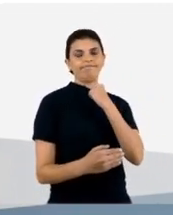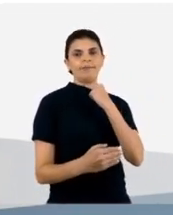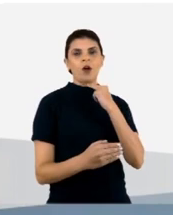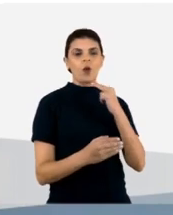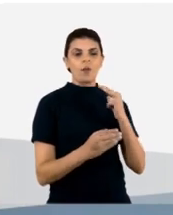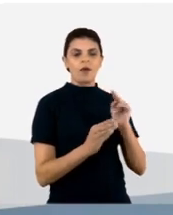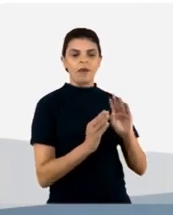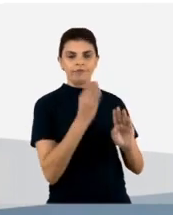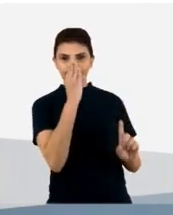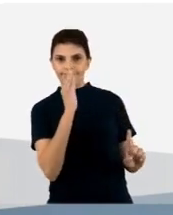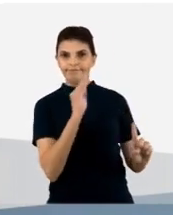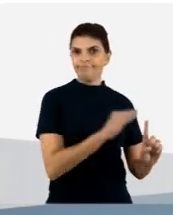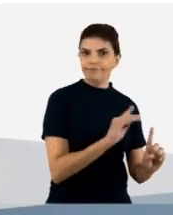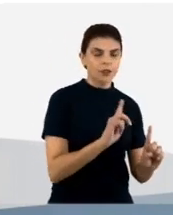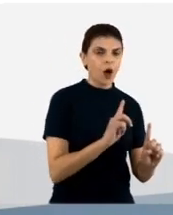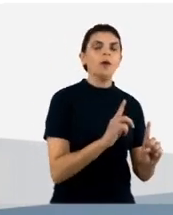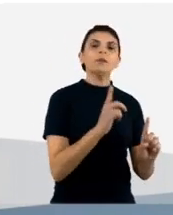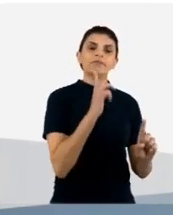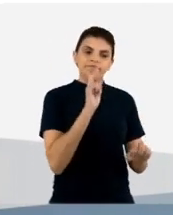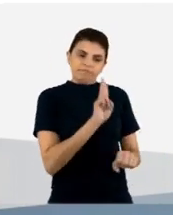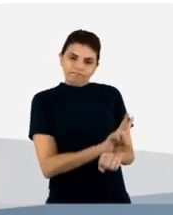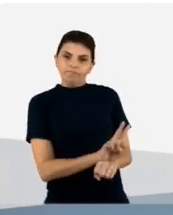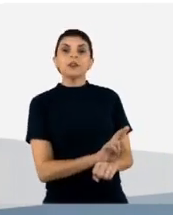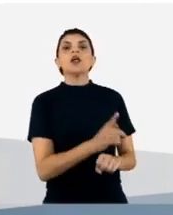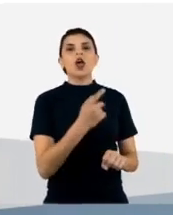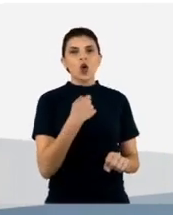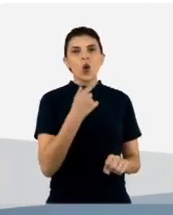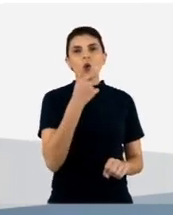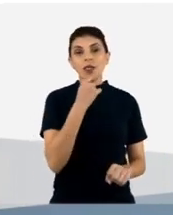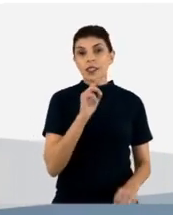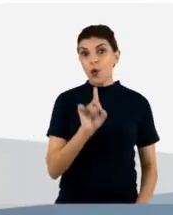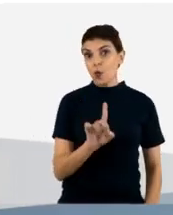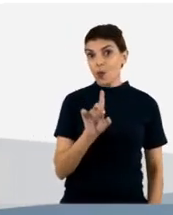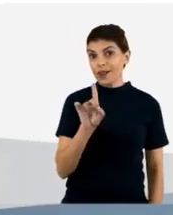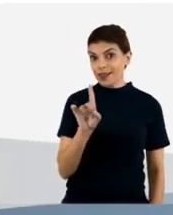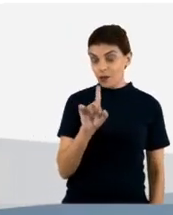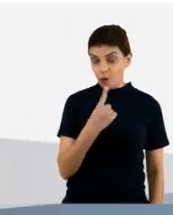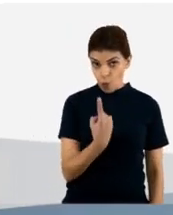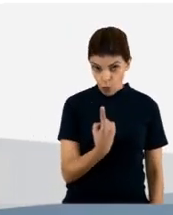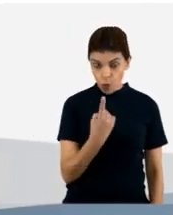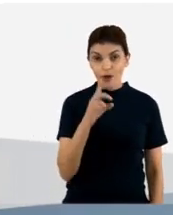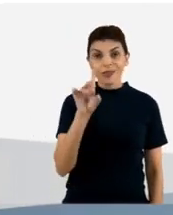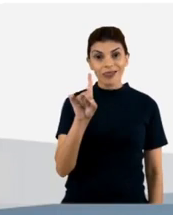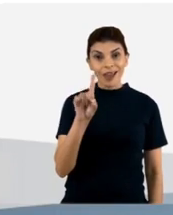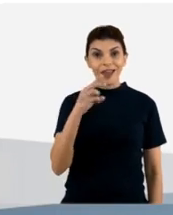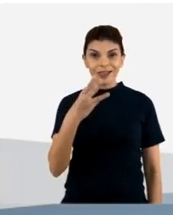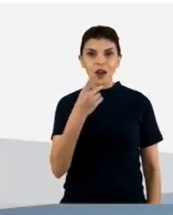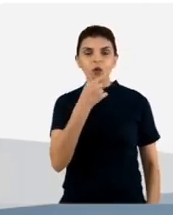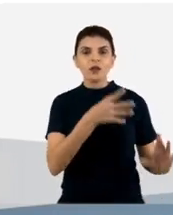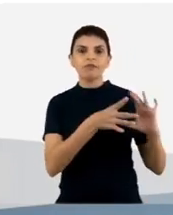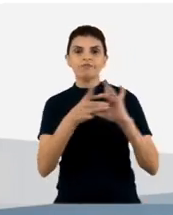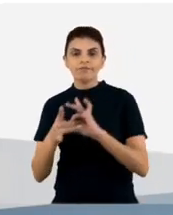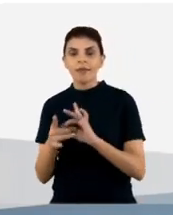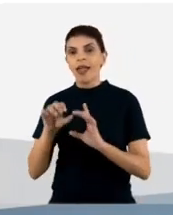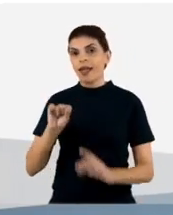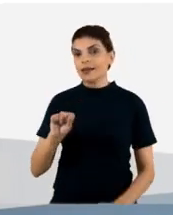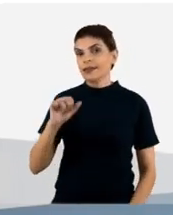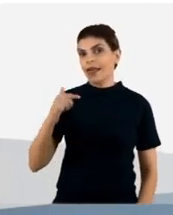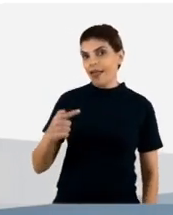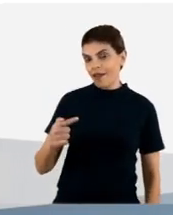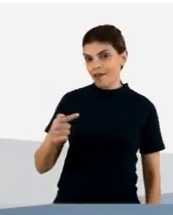revelar. Mas, por exemplo, esse 1D3 liga no mesmo local que o SF7 e que o